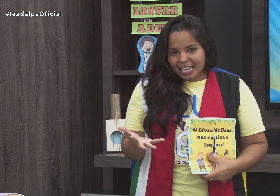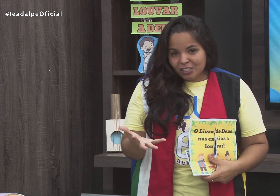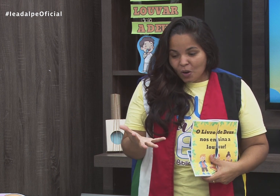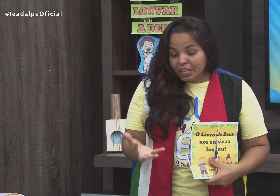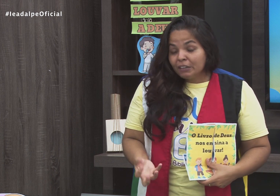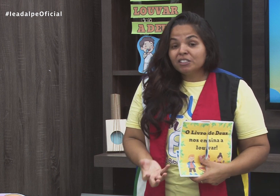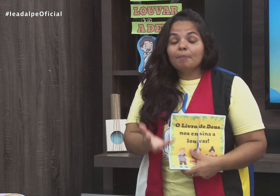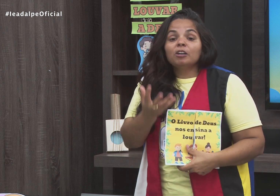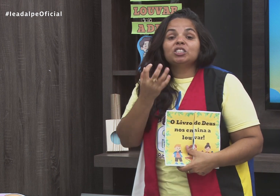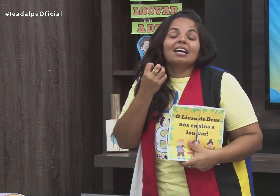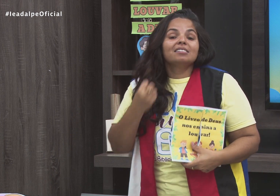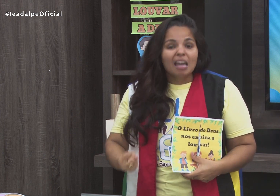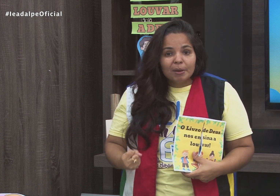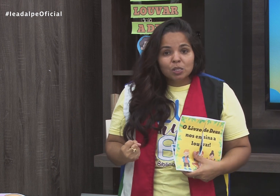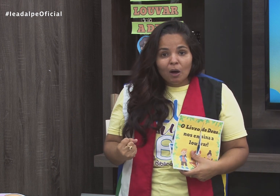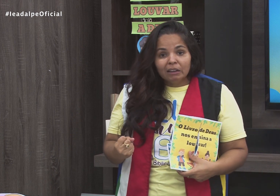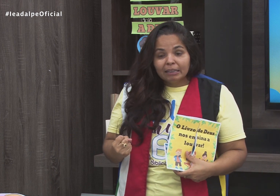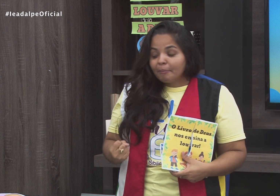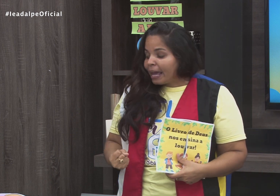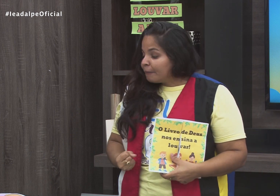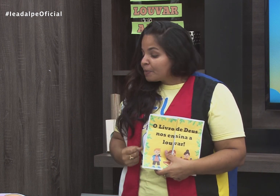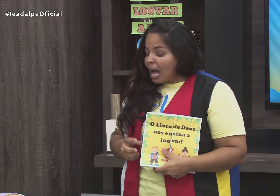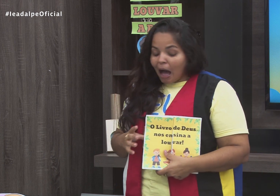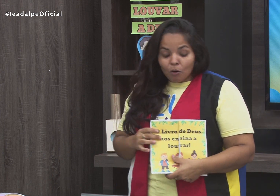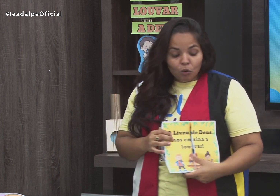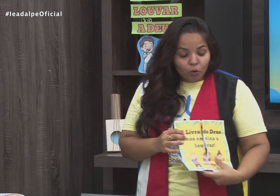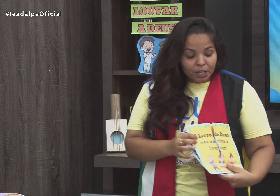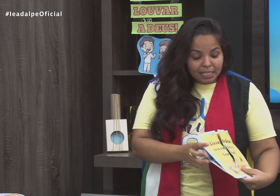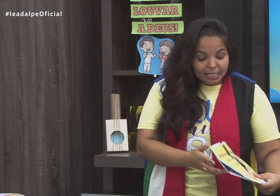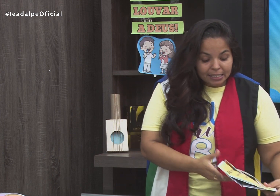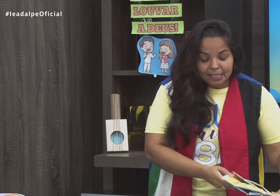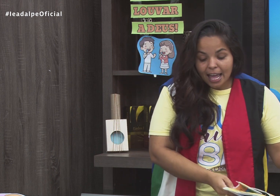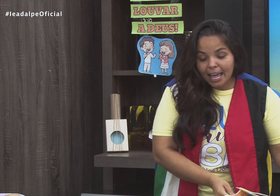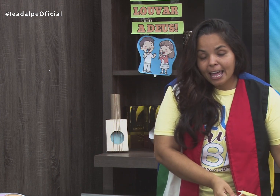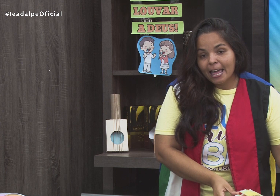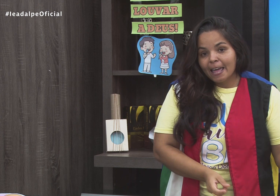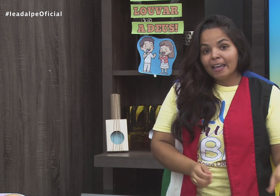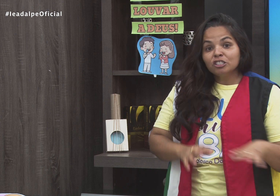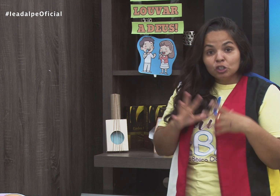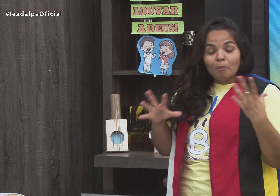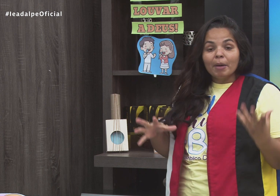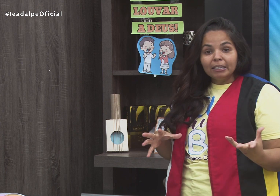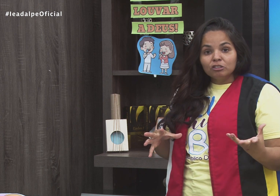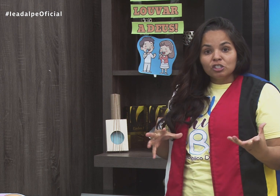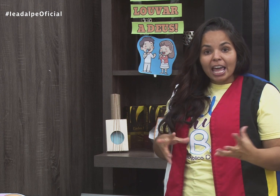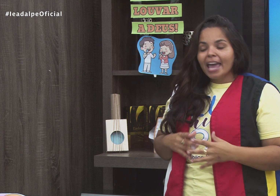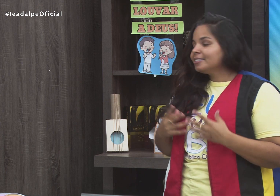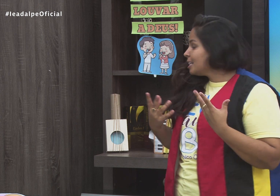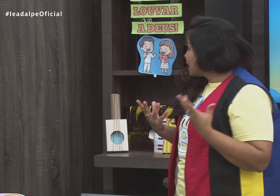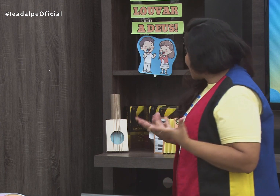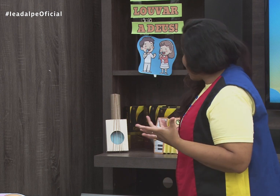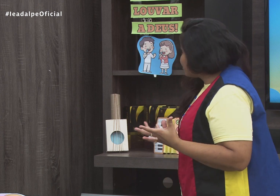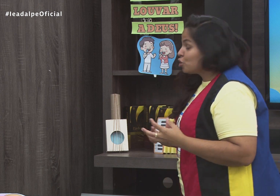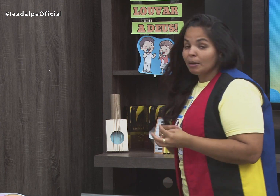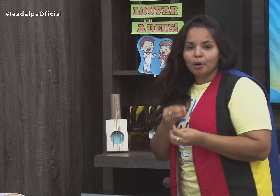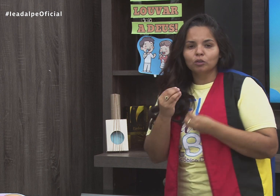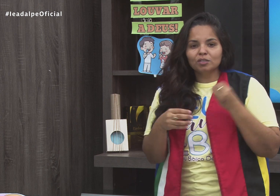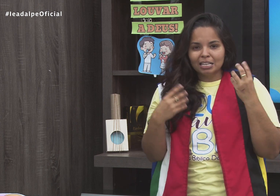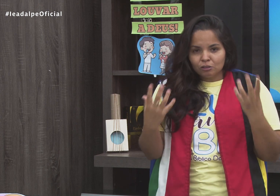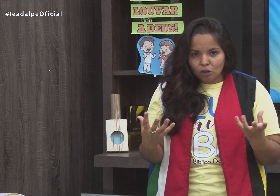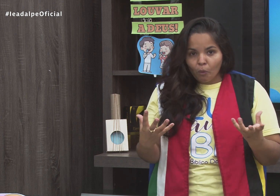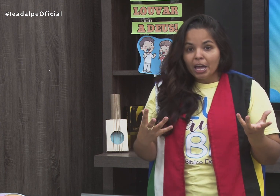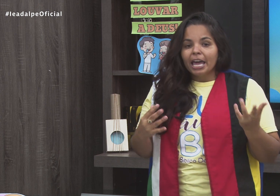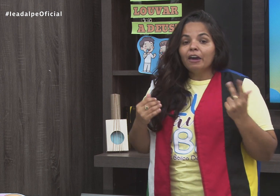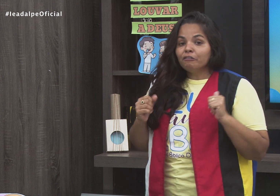pode cantar este corinho e você pode trazer para a sua aula também alguns instrumentos recicláveis que